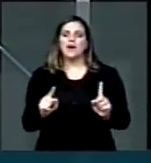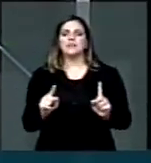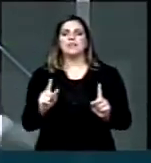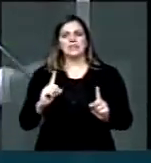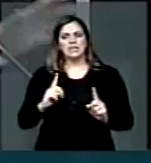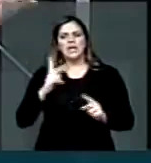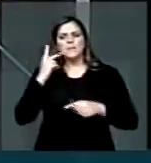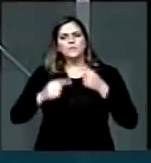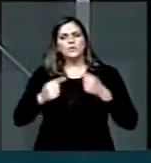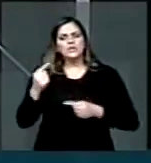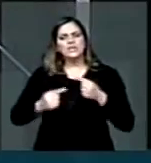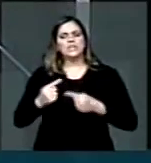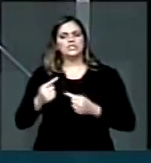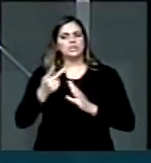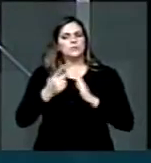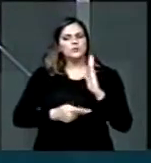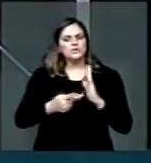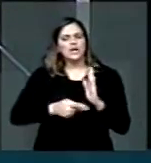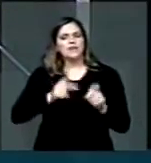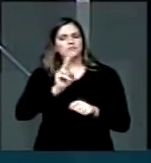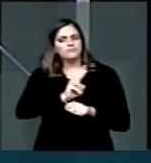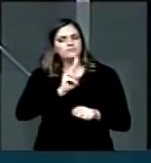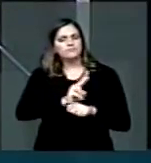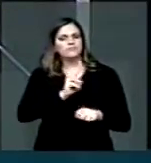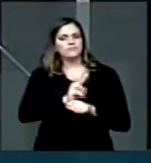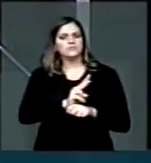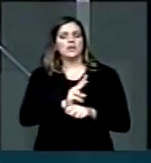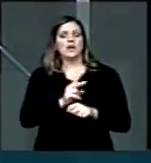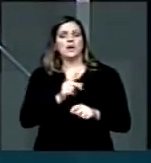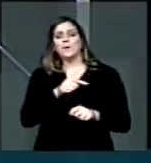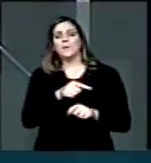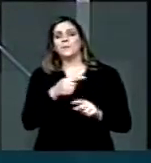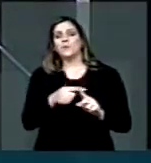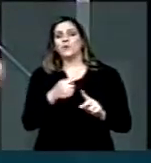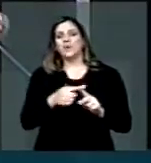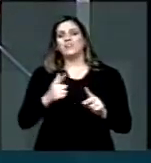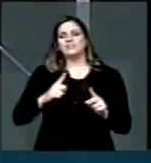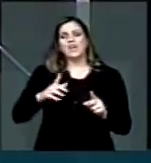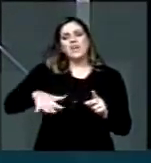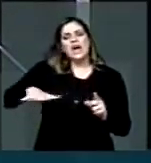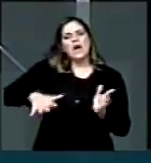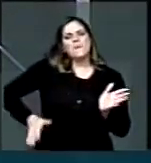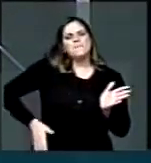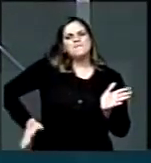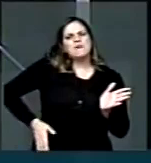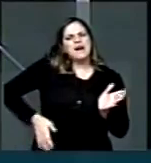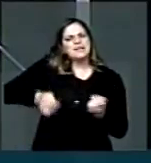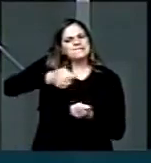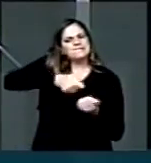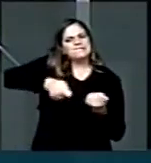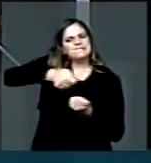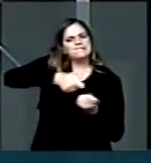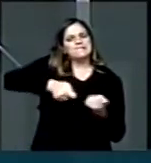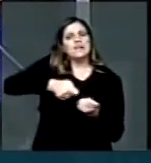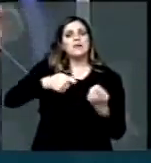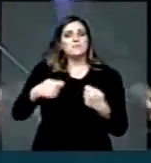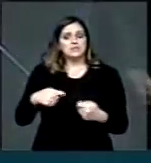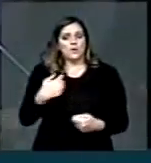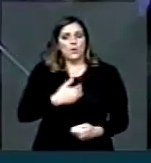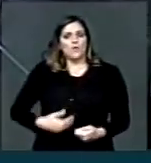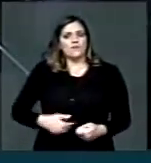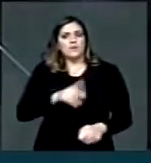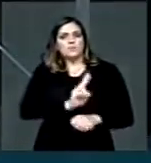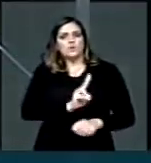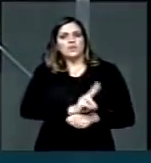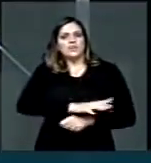jovens do aliciamento do estado paralelo do crime devem ser implementadas, ofertando a